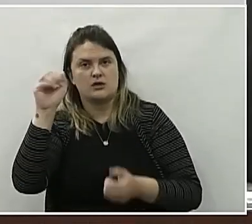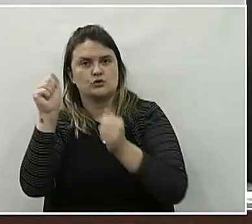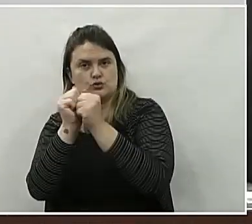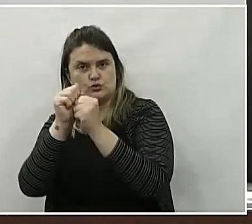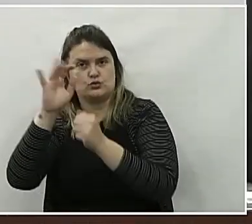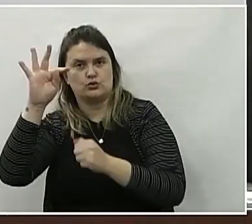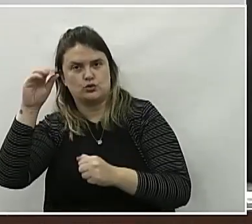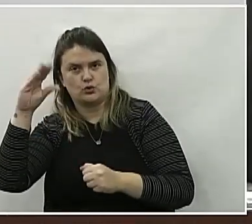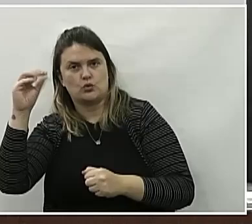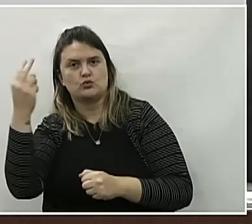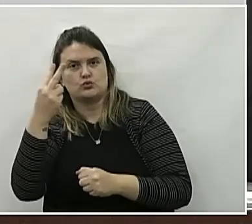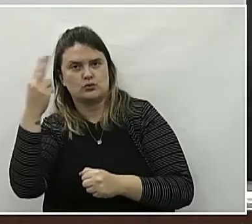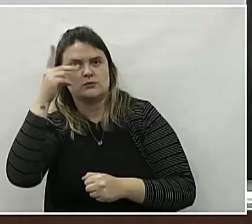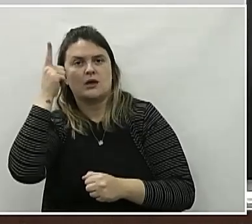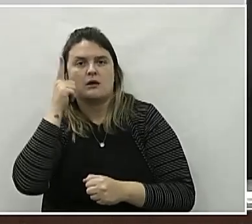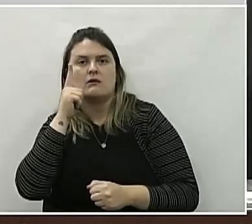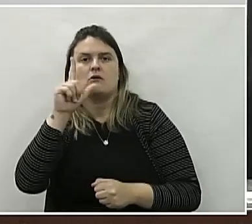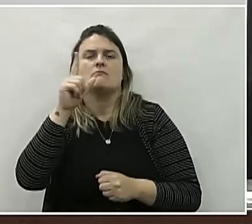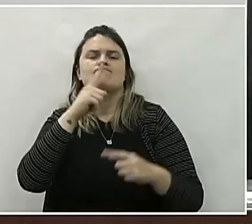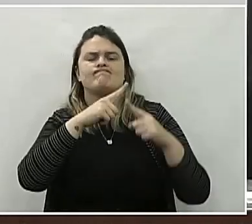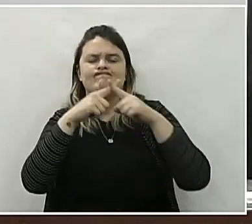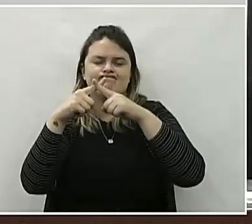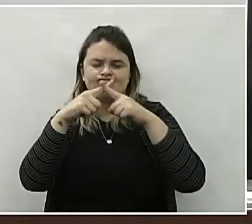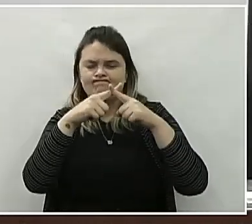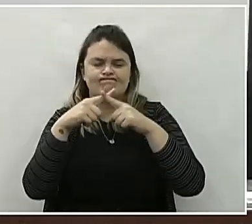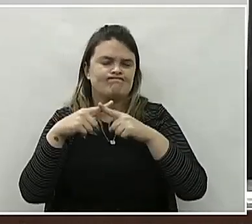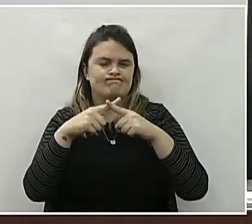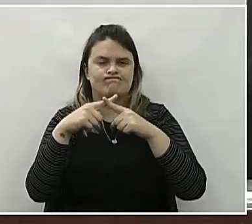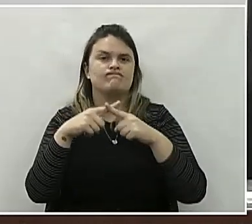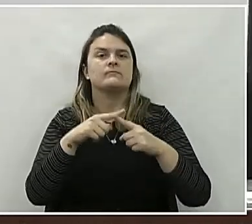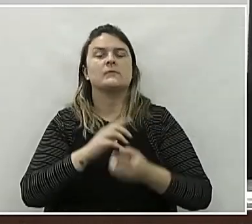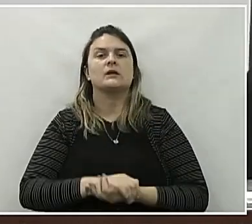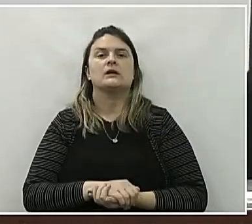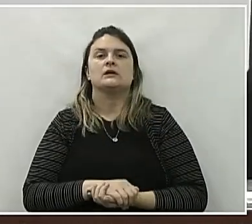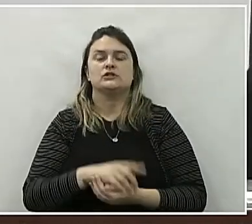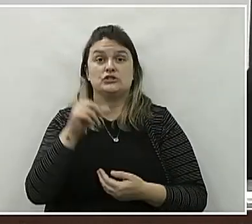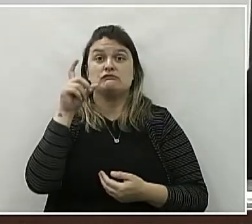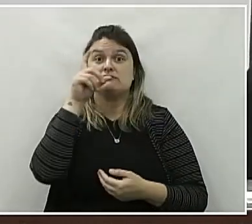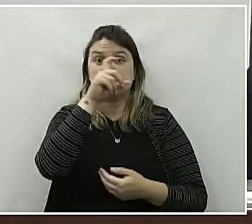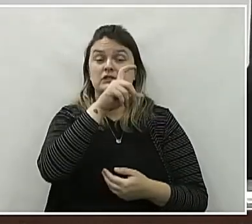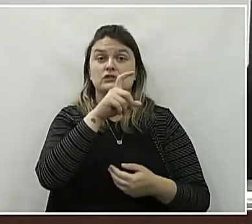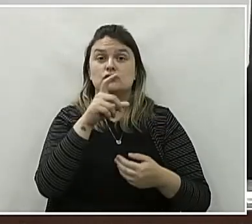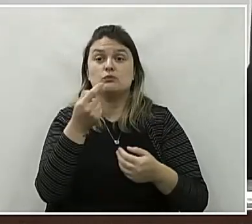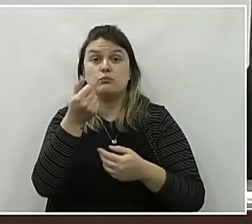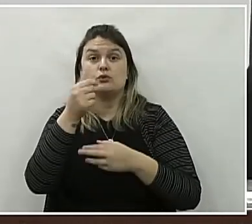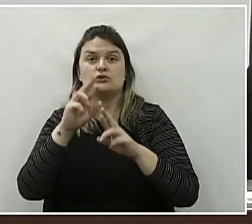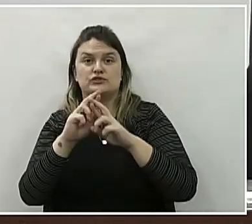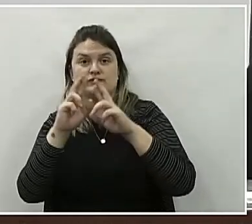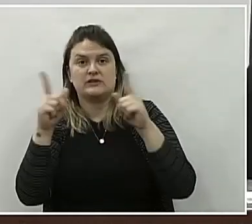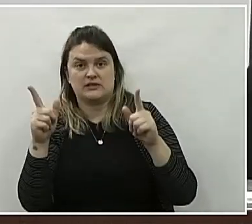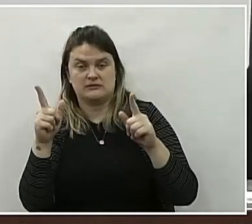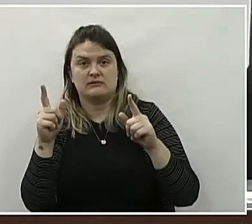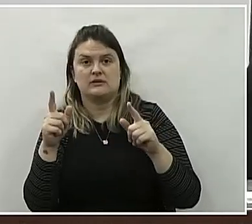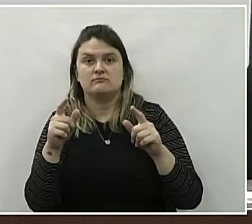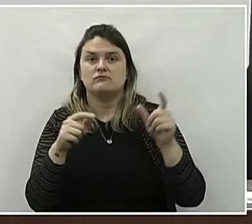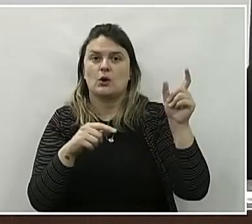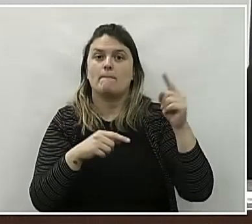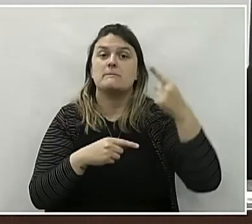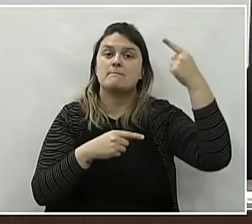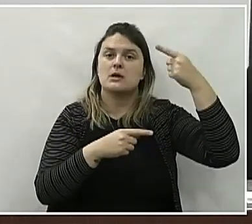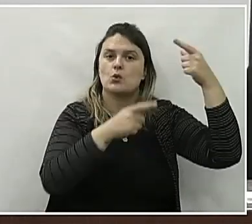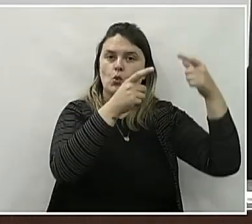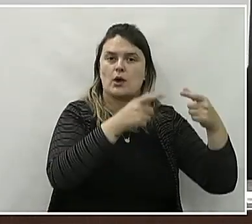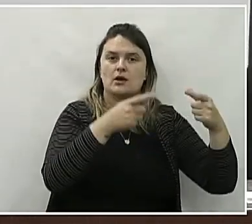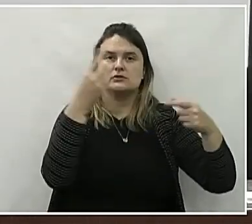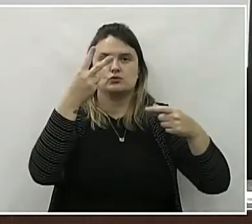a vitória. Foi uma eleição disputada, foi pouca a diferença aí entre os